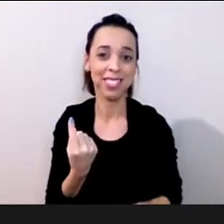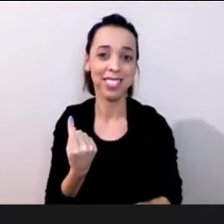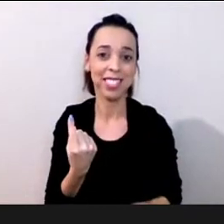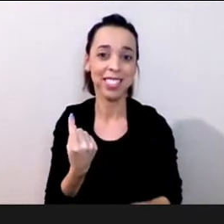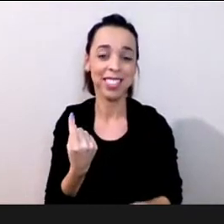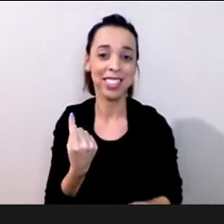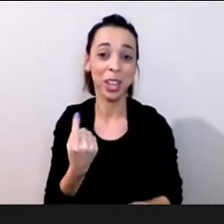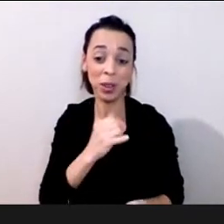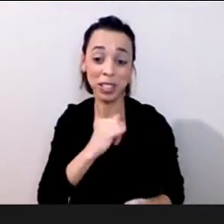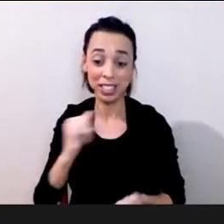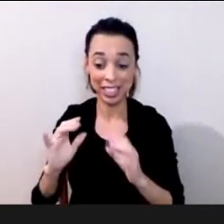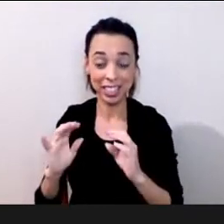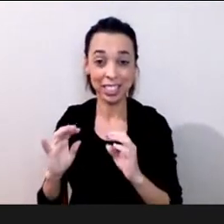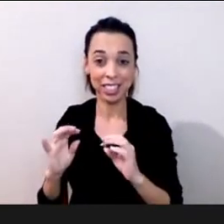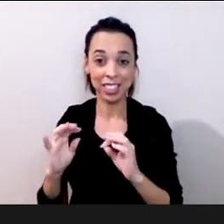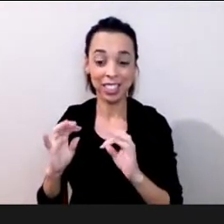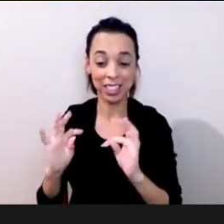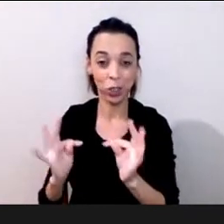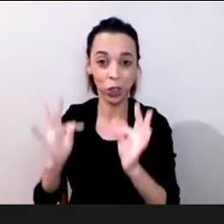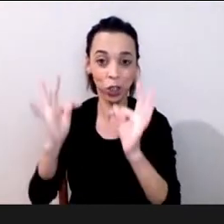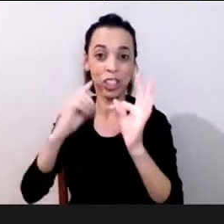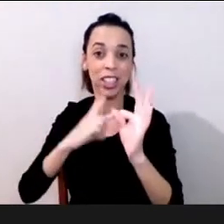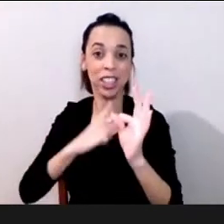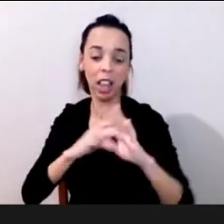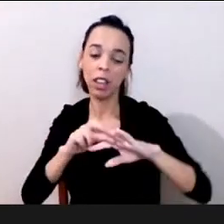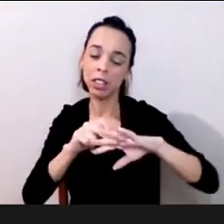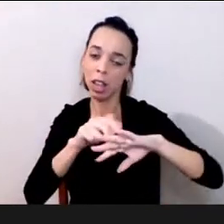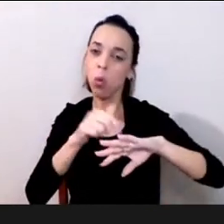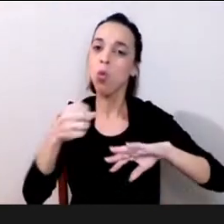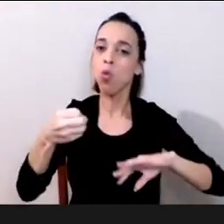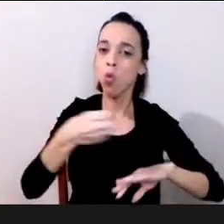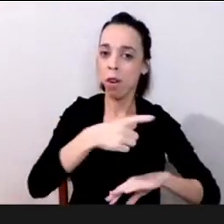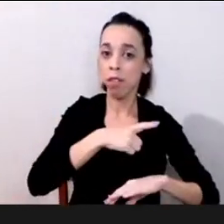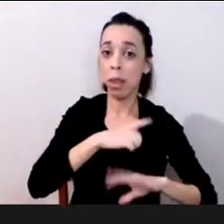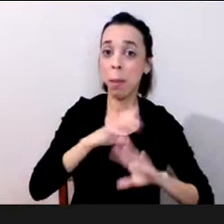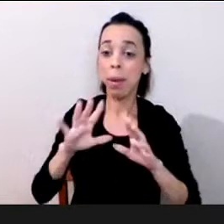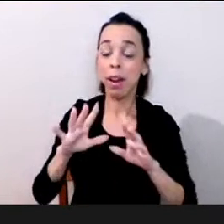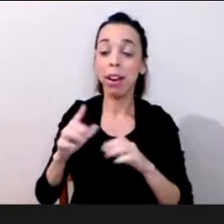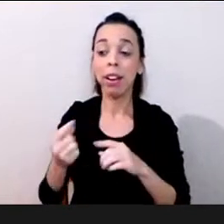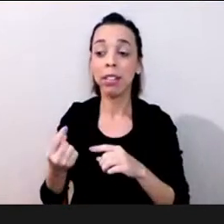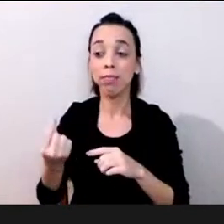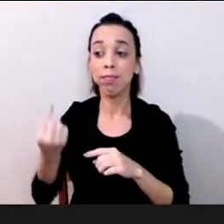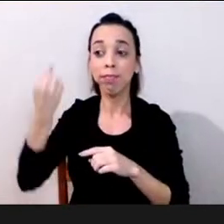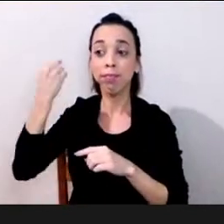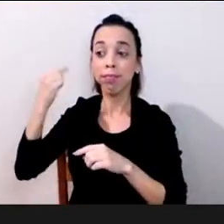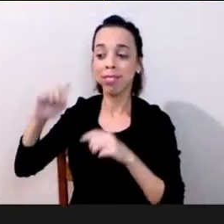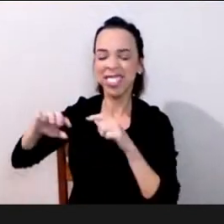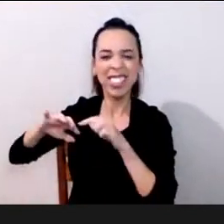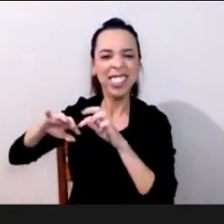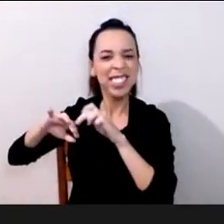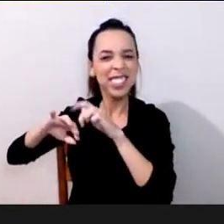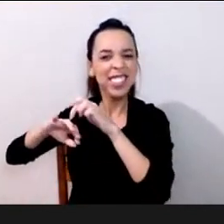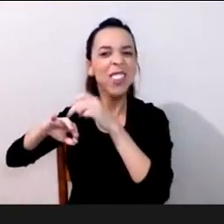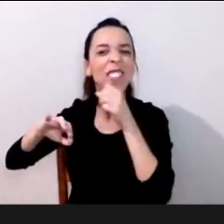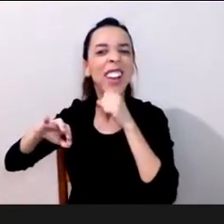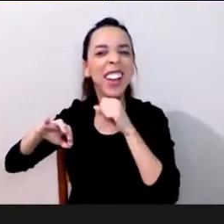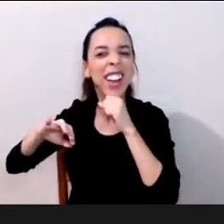eu continuo tendo a escada velha né e se eu falo que ela é eu talvez já assumo a escada nova enfim então da gente